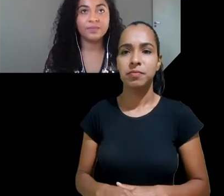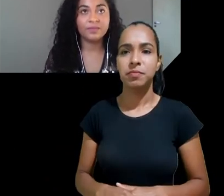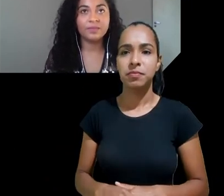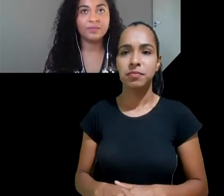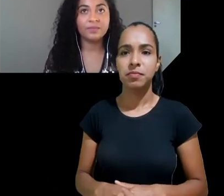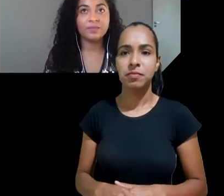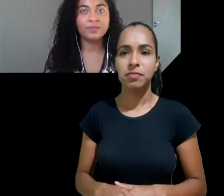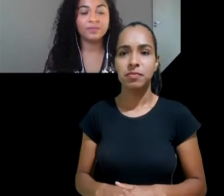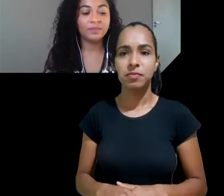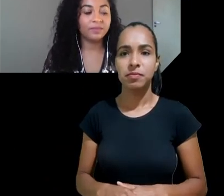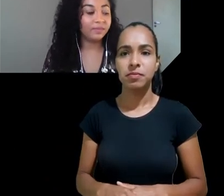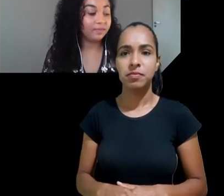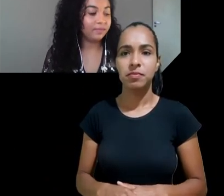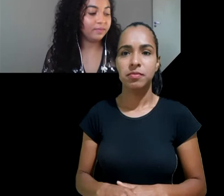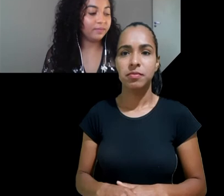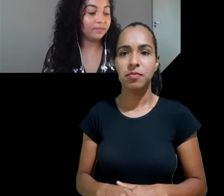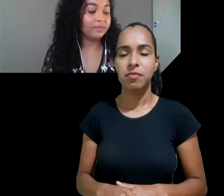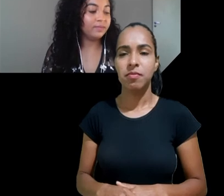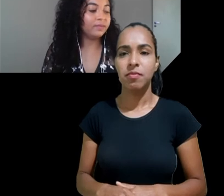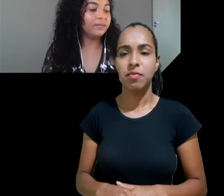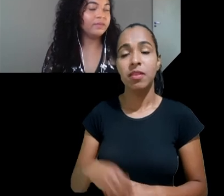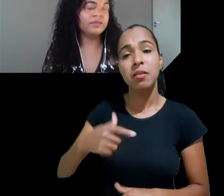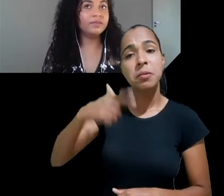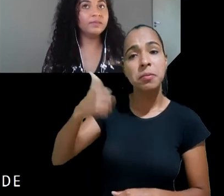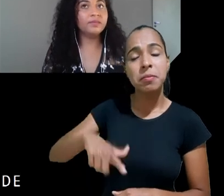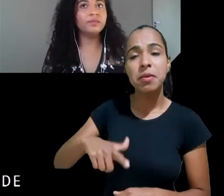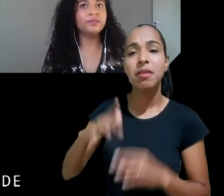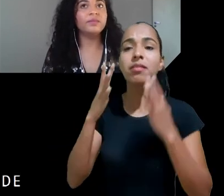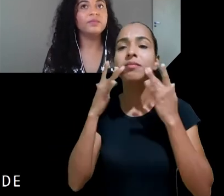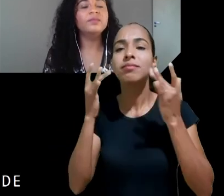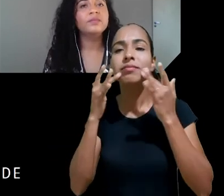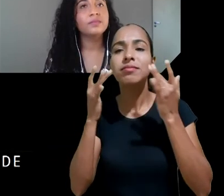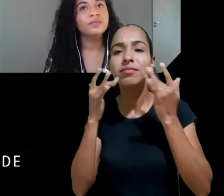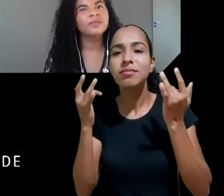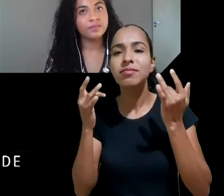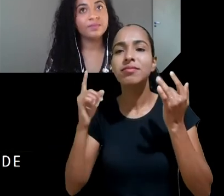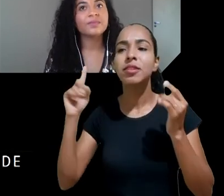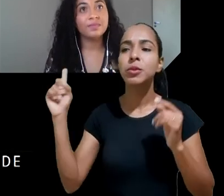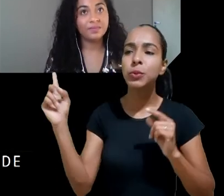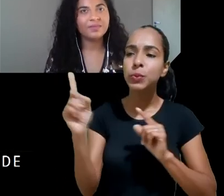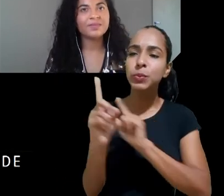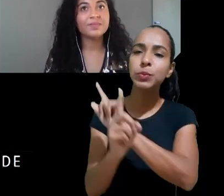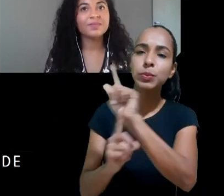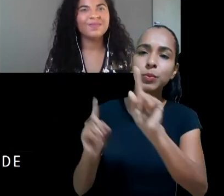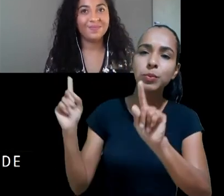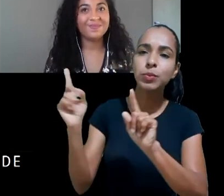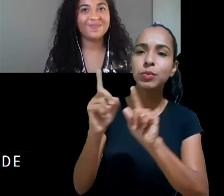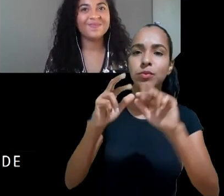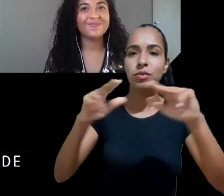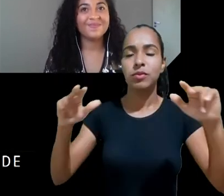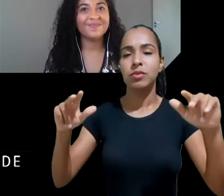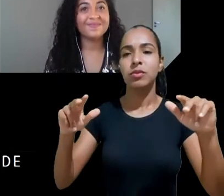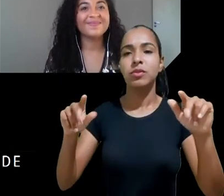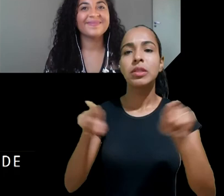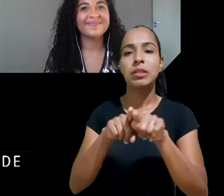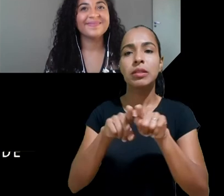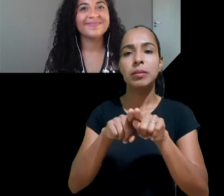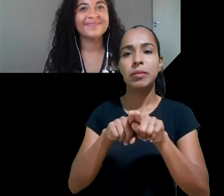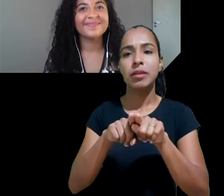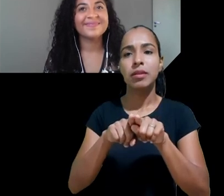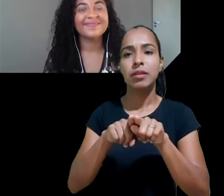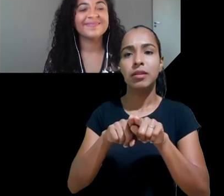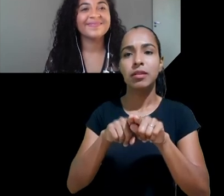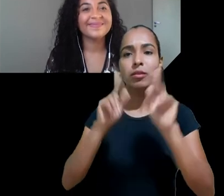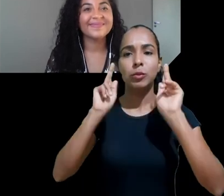a todos finalistas e participantes do evento e principalmente ao público que teve com a gente nos prestigiando nesses dias